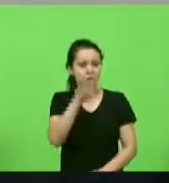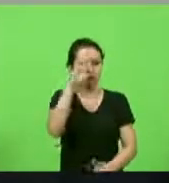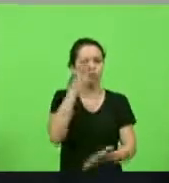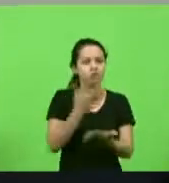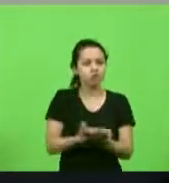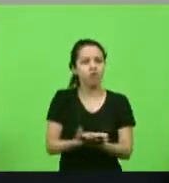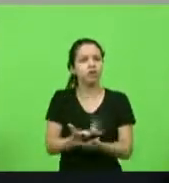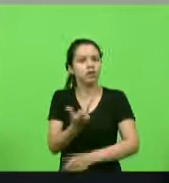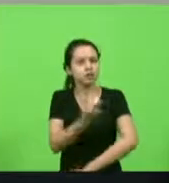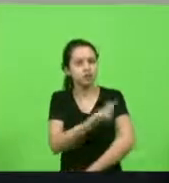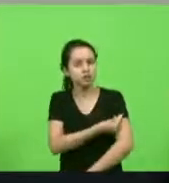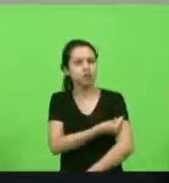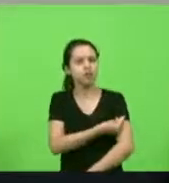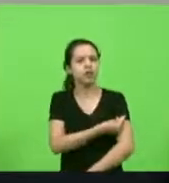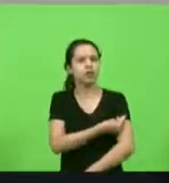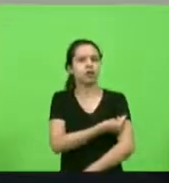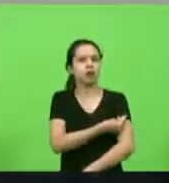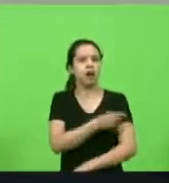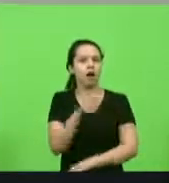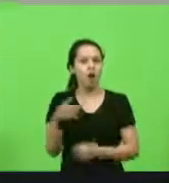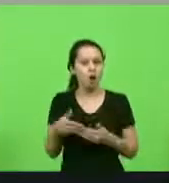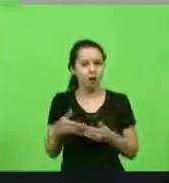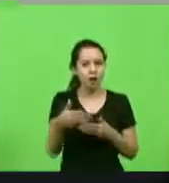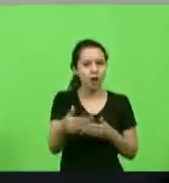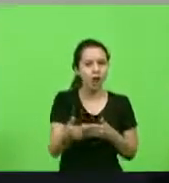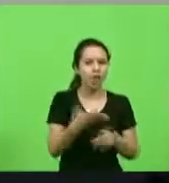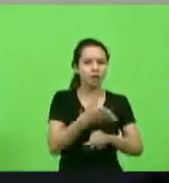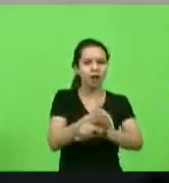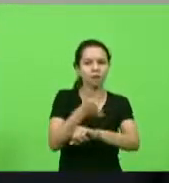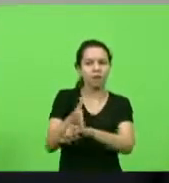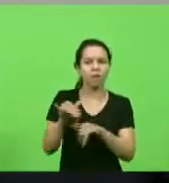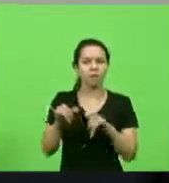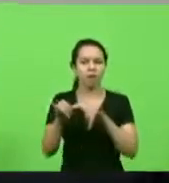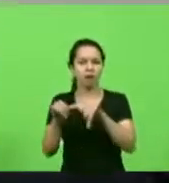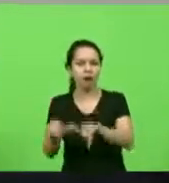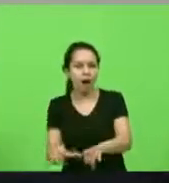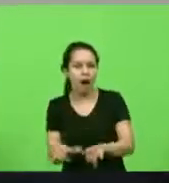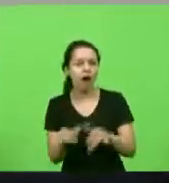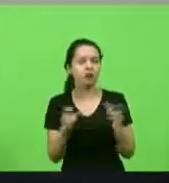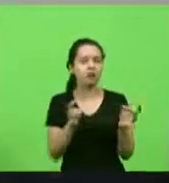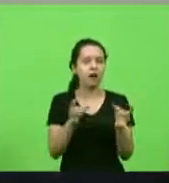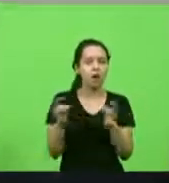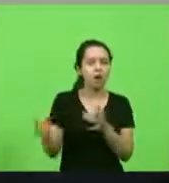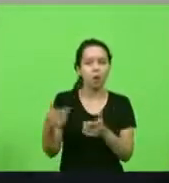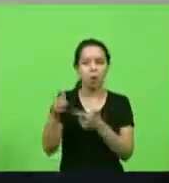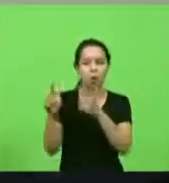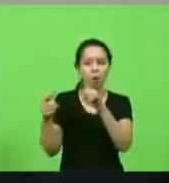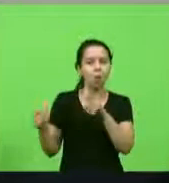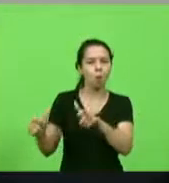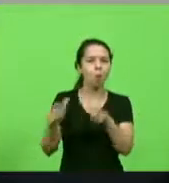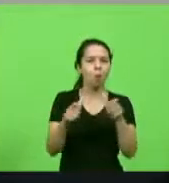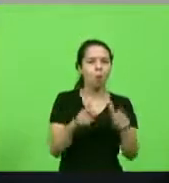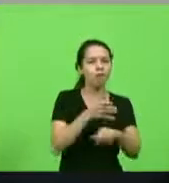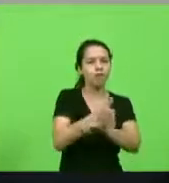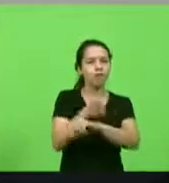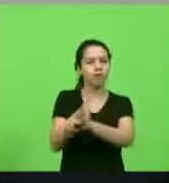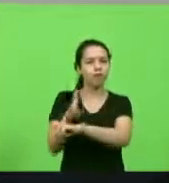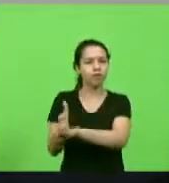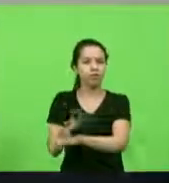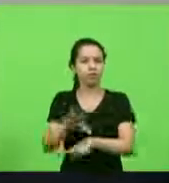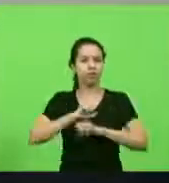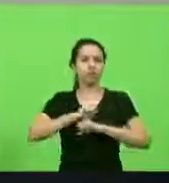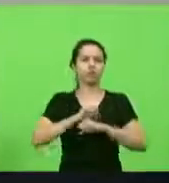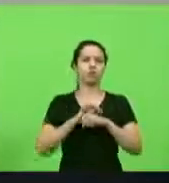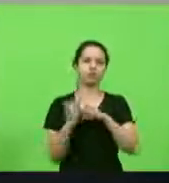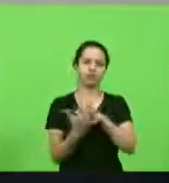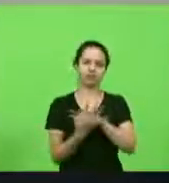vacinada e ela começa aí no mercado na feira em qualquer outro lugar e de repente ela é contaminada